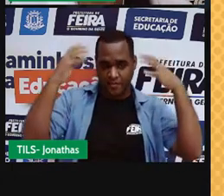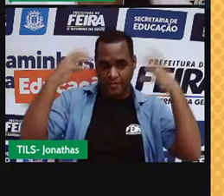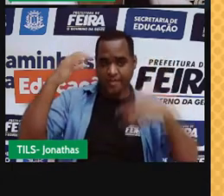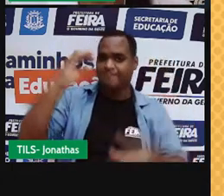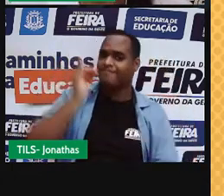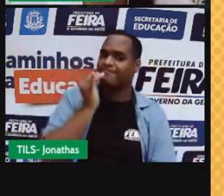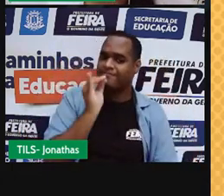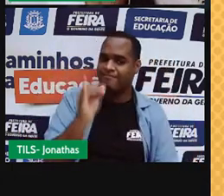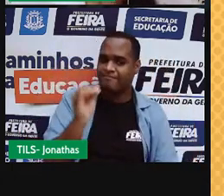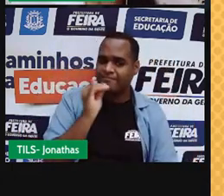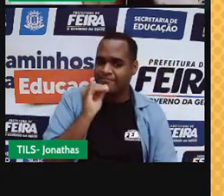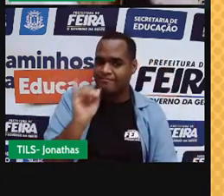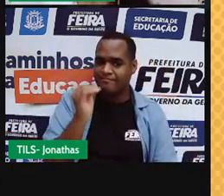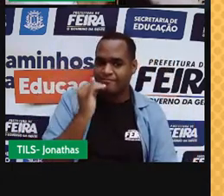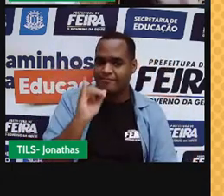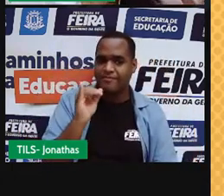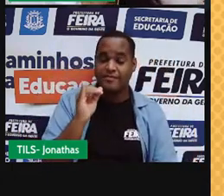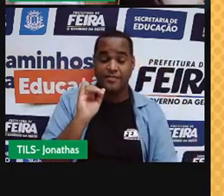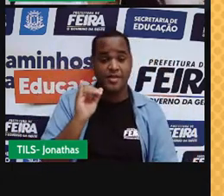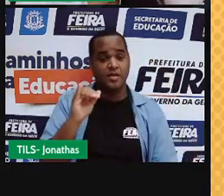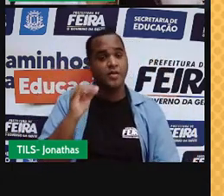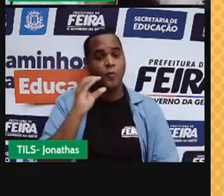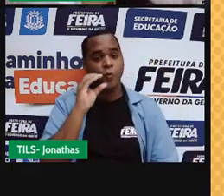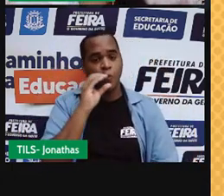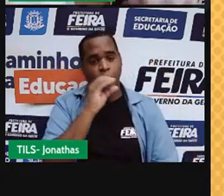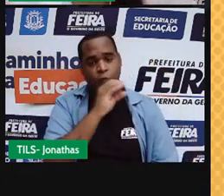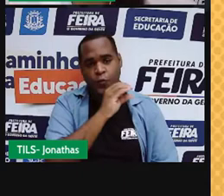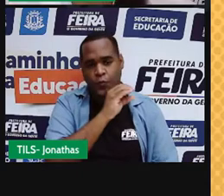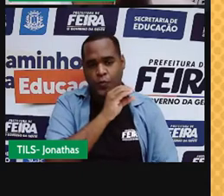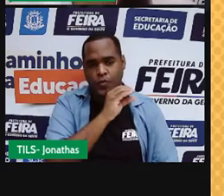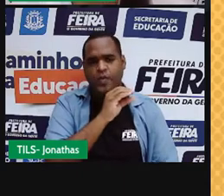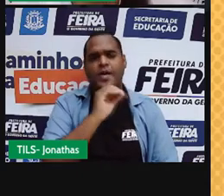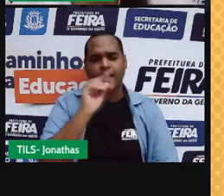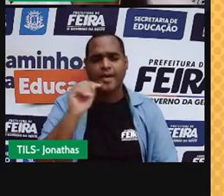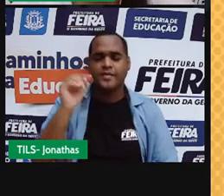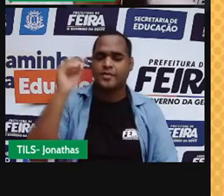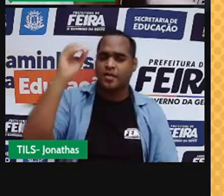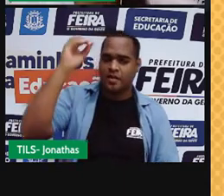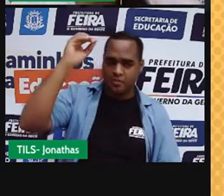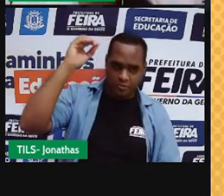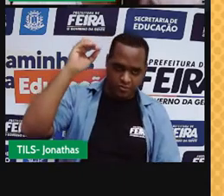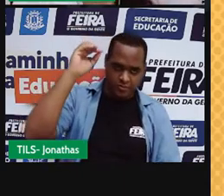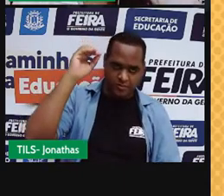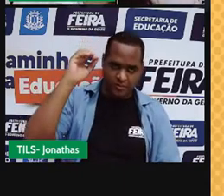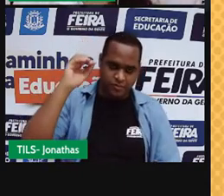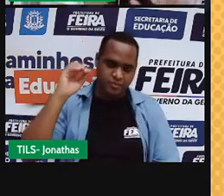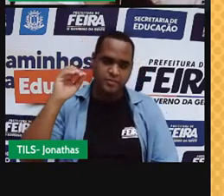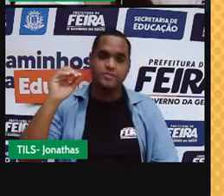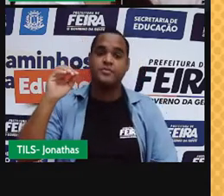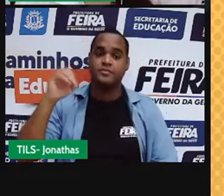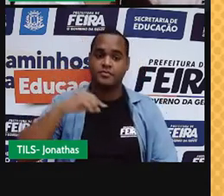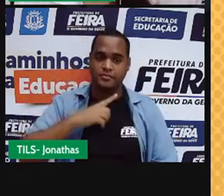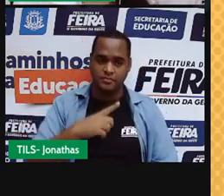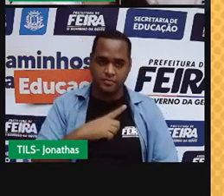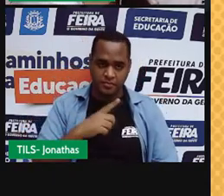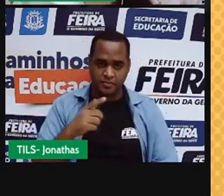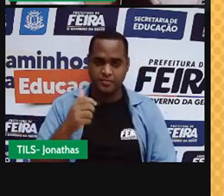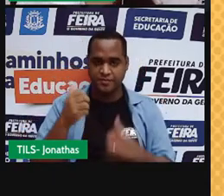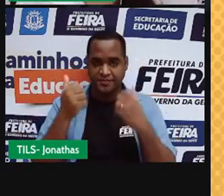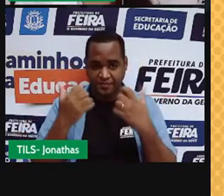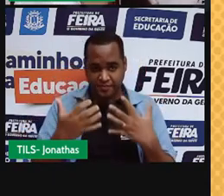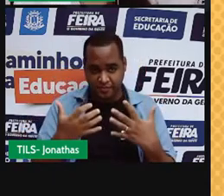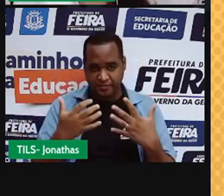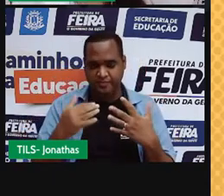elétrico, está lá com o chuveiro ligado, está lá se molhando, daqui a pouco a gente olha e o espelho do banheiro ou box está